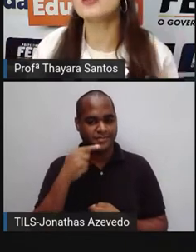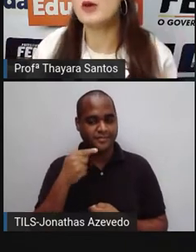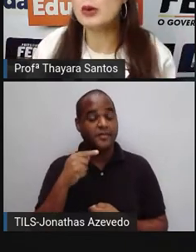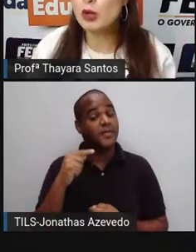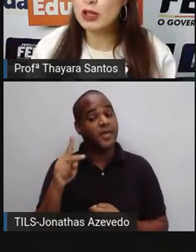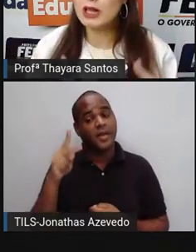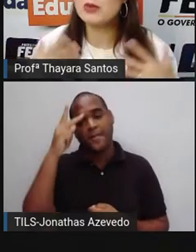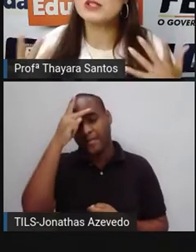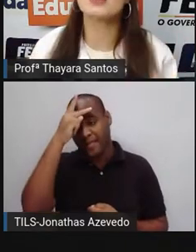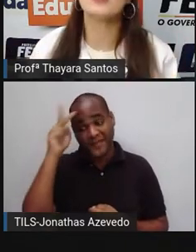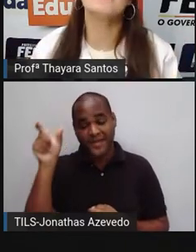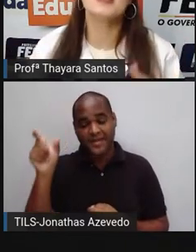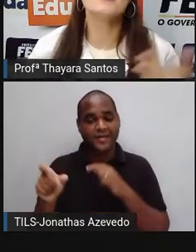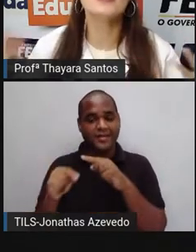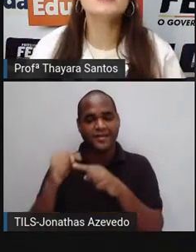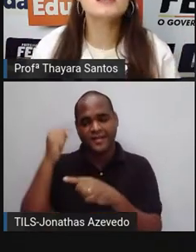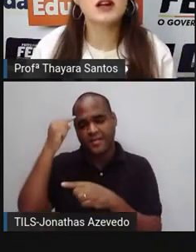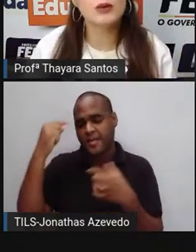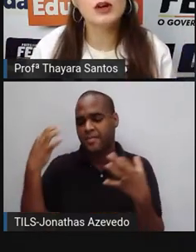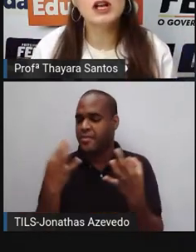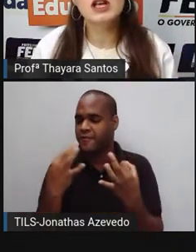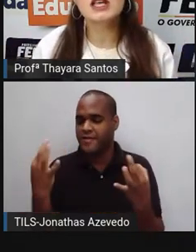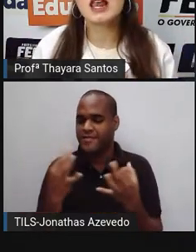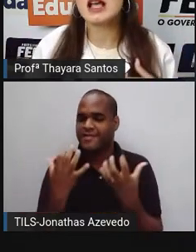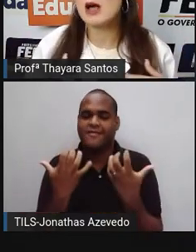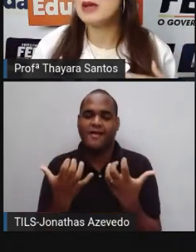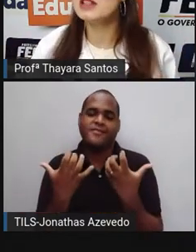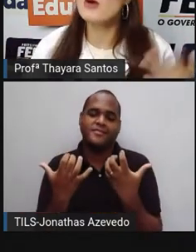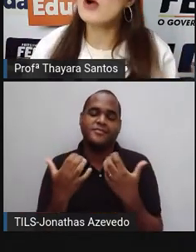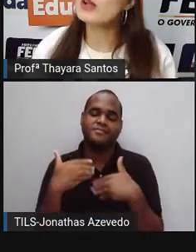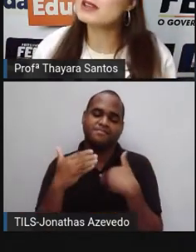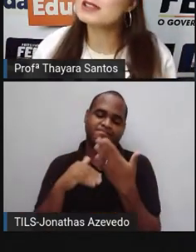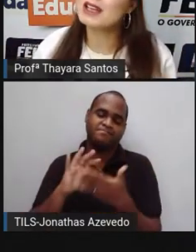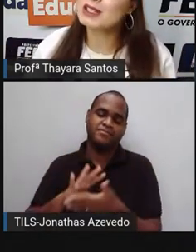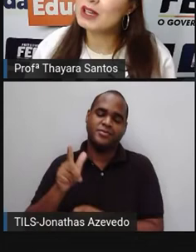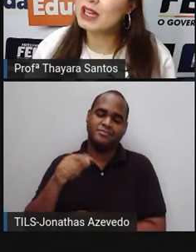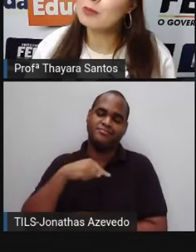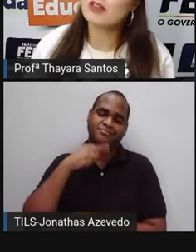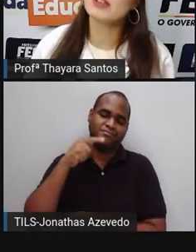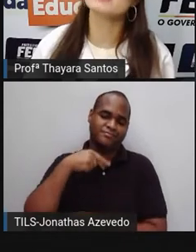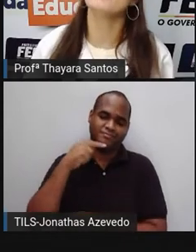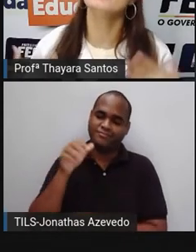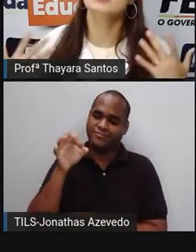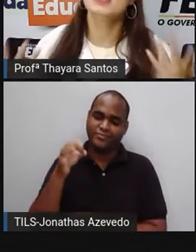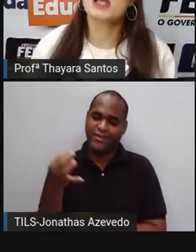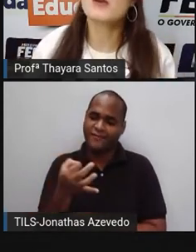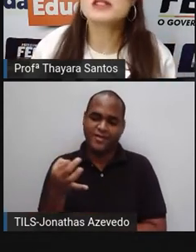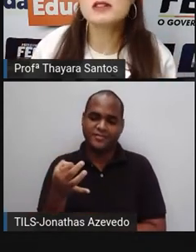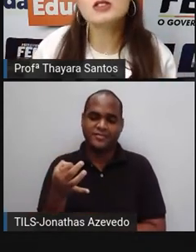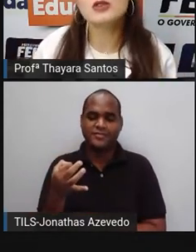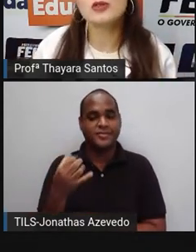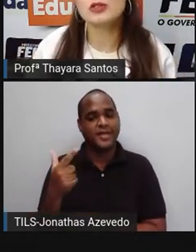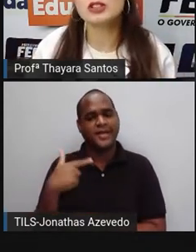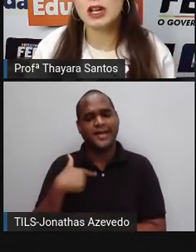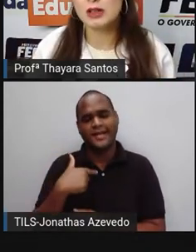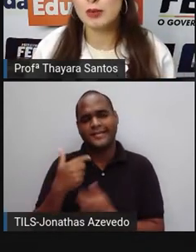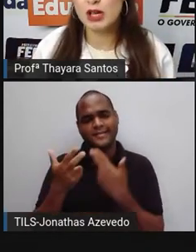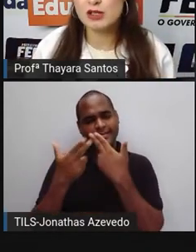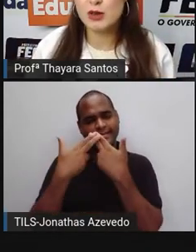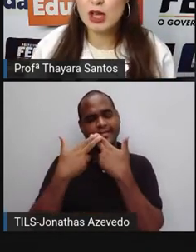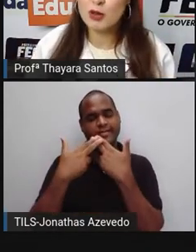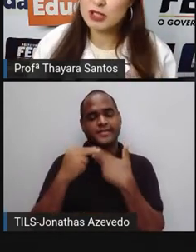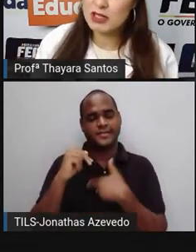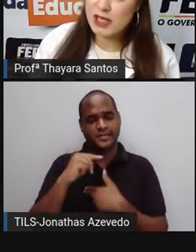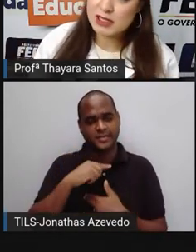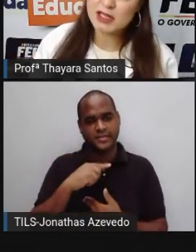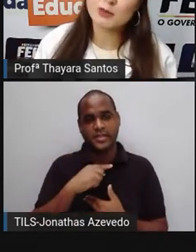pessoa vive o tempo todo ali buscando a perfeição e ela acaba não alcançando aquela perfeição e acaba se sentindo frustrada por